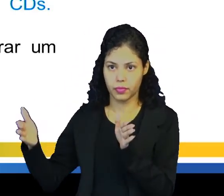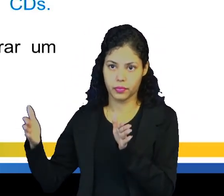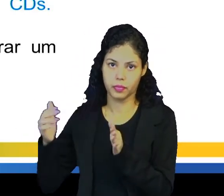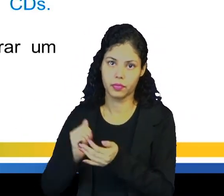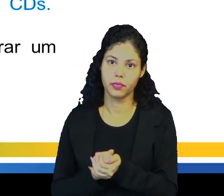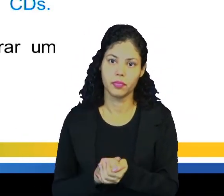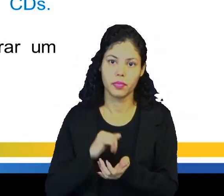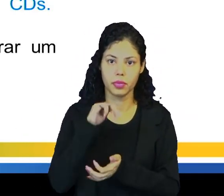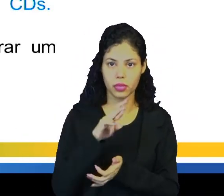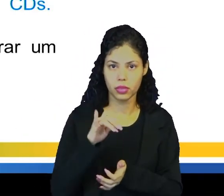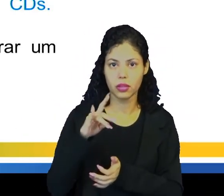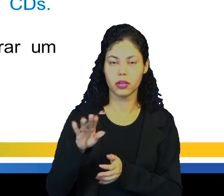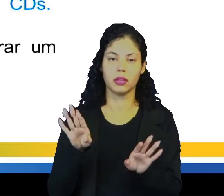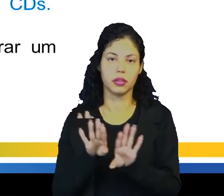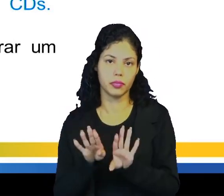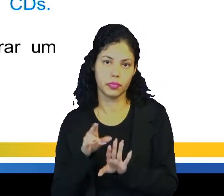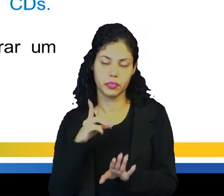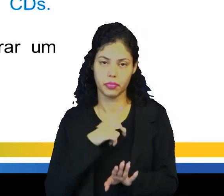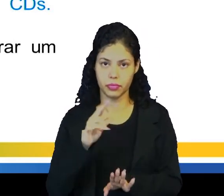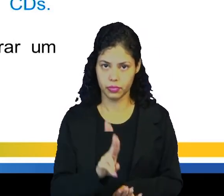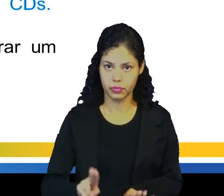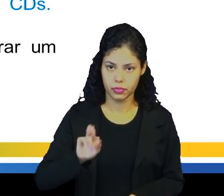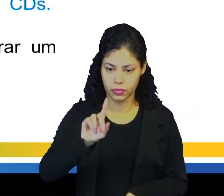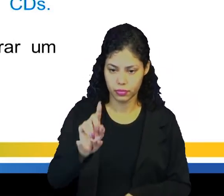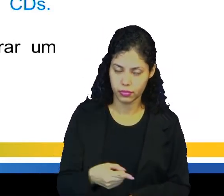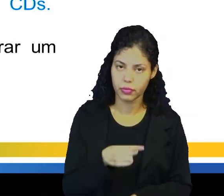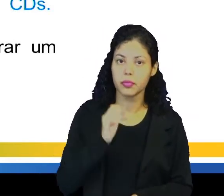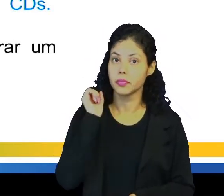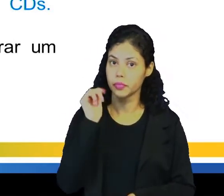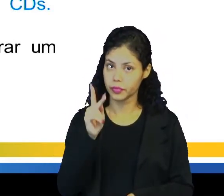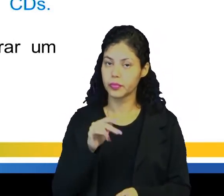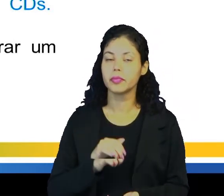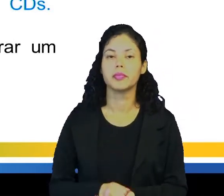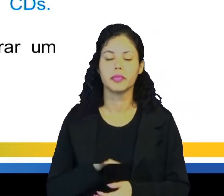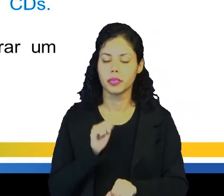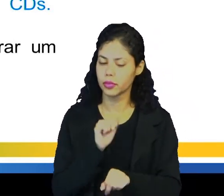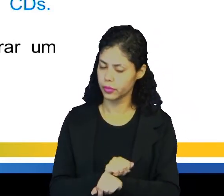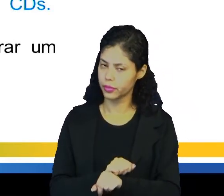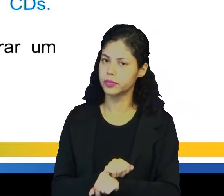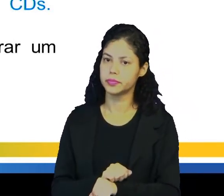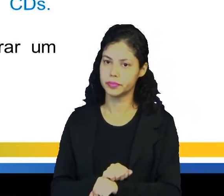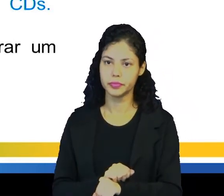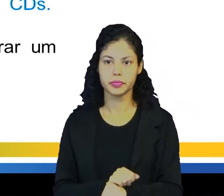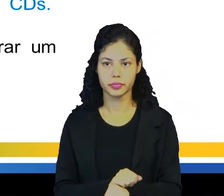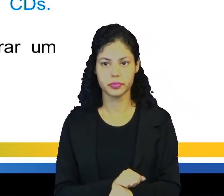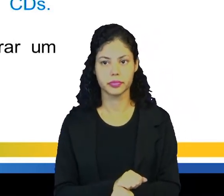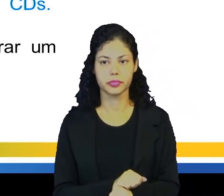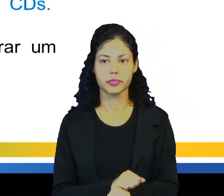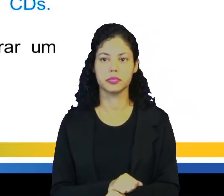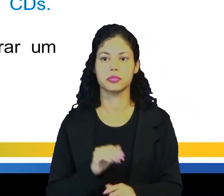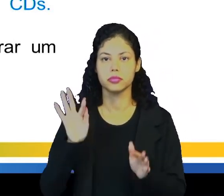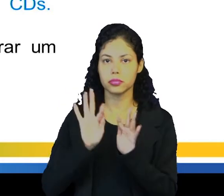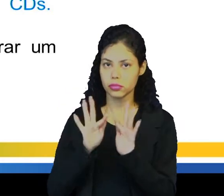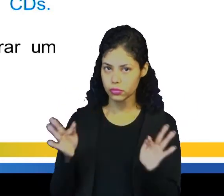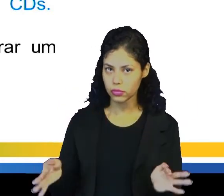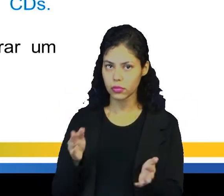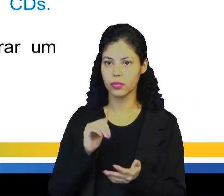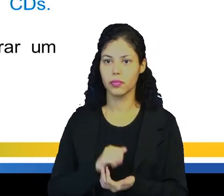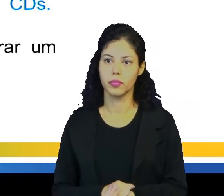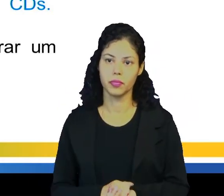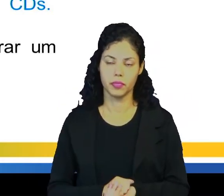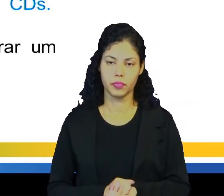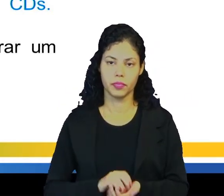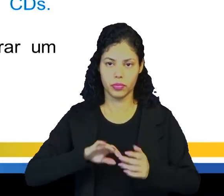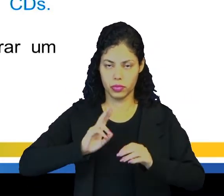itens, né, nós também iremos utilizar a vírgula, ok? Para dar uma pausa aí, né, nessa frase e